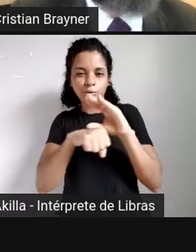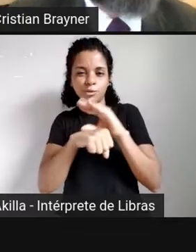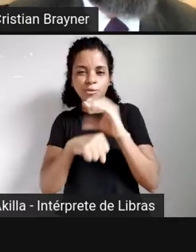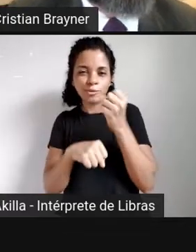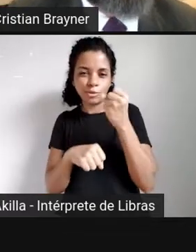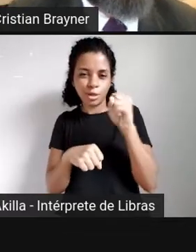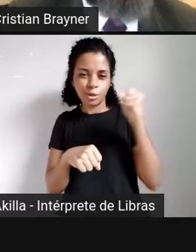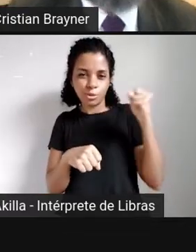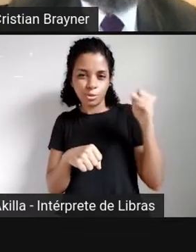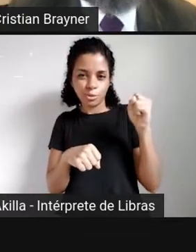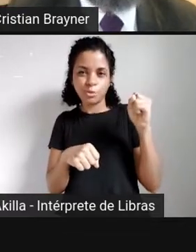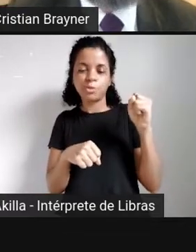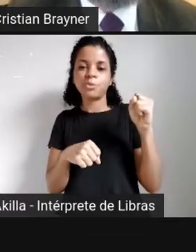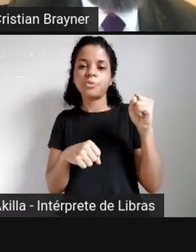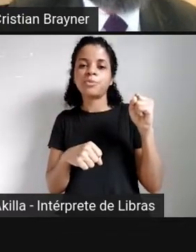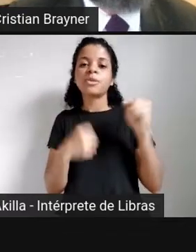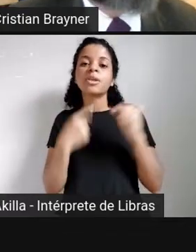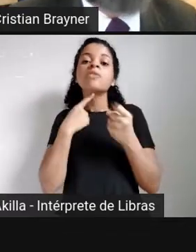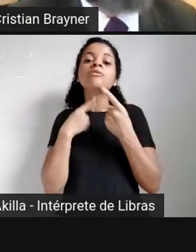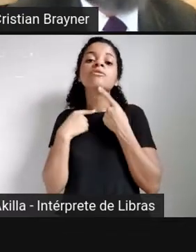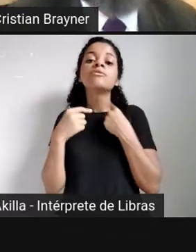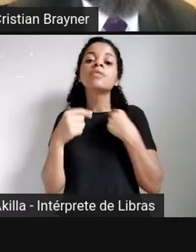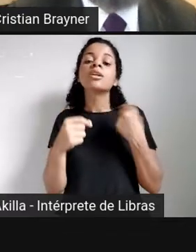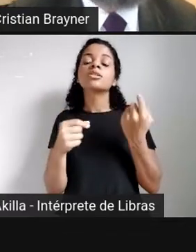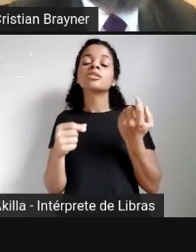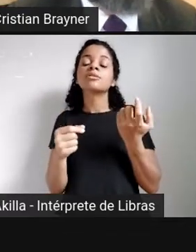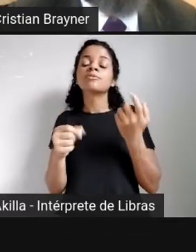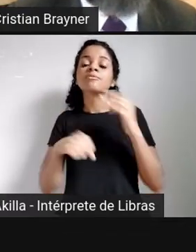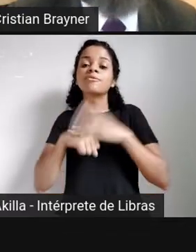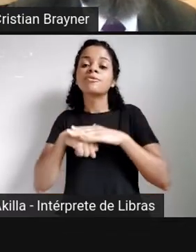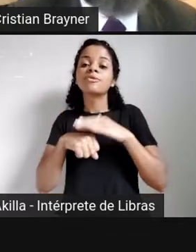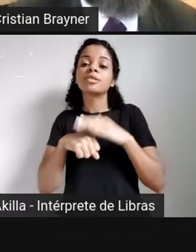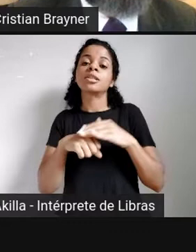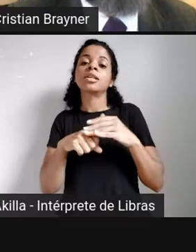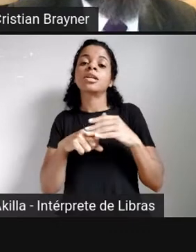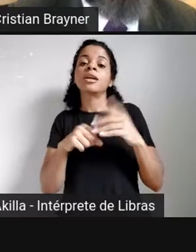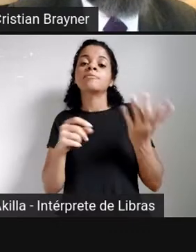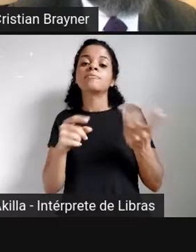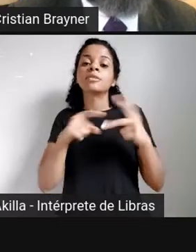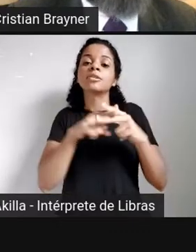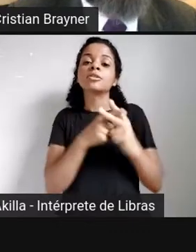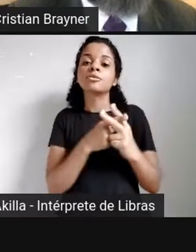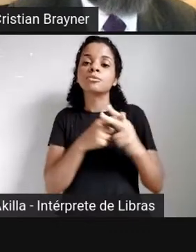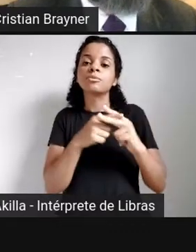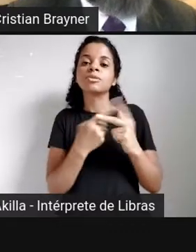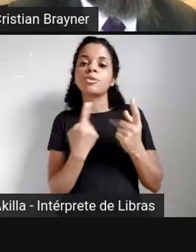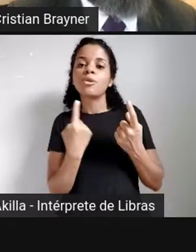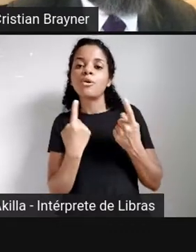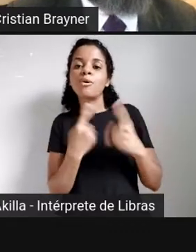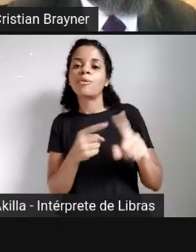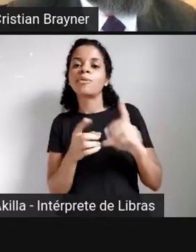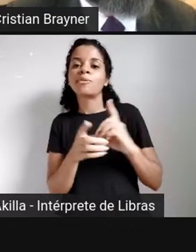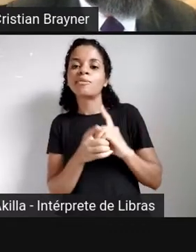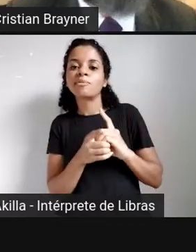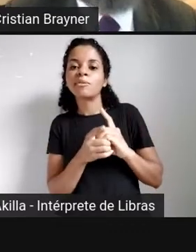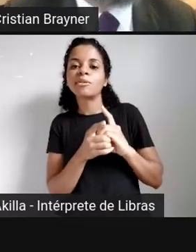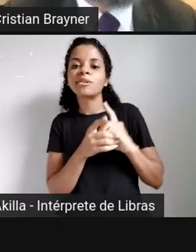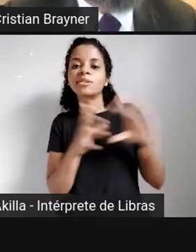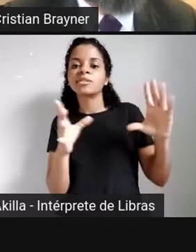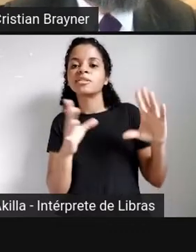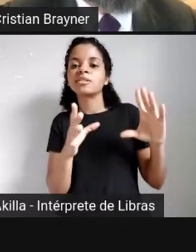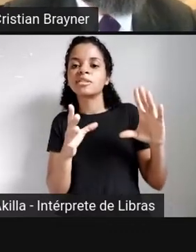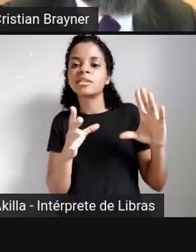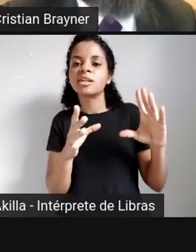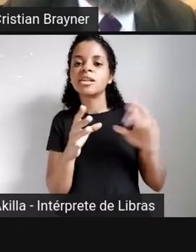de construir instrumentos intitulados de democracia contra-hegemônica, marcados e de